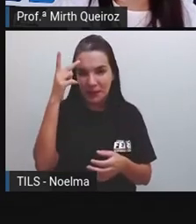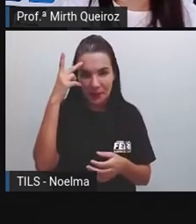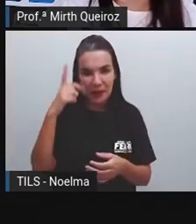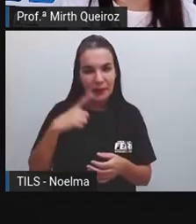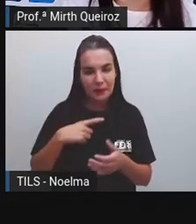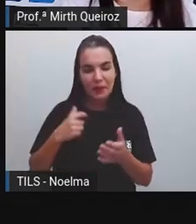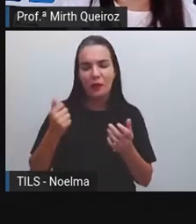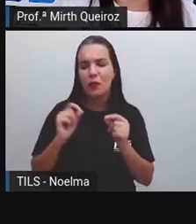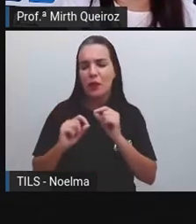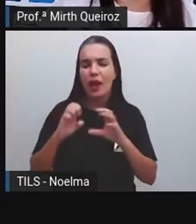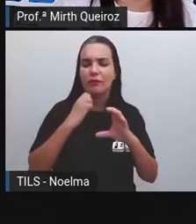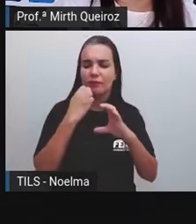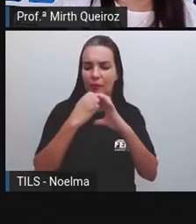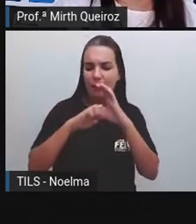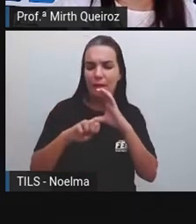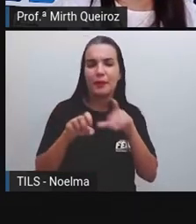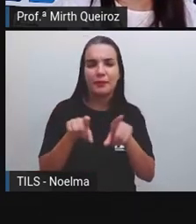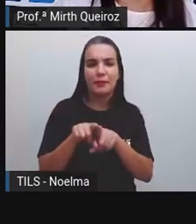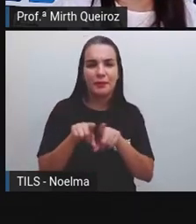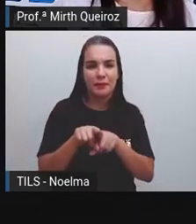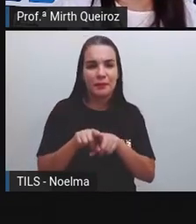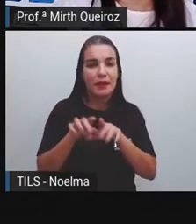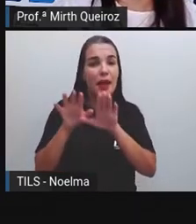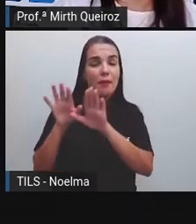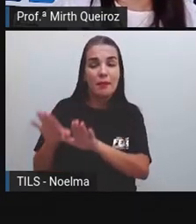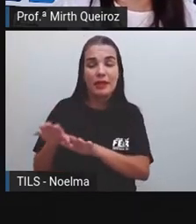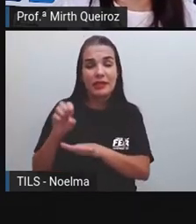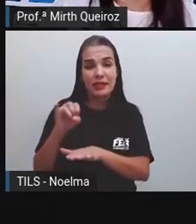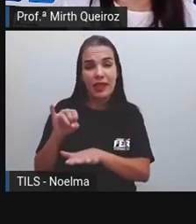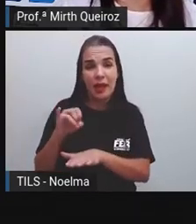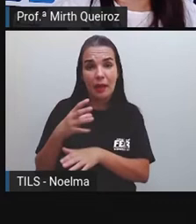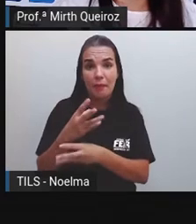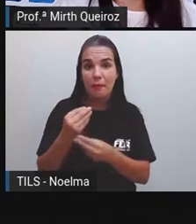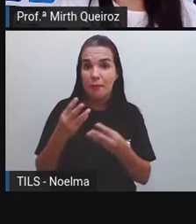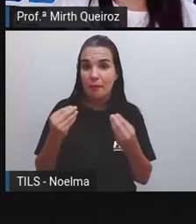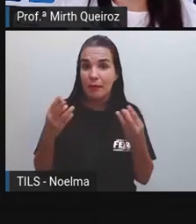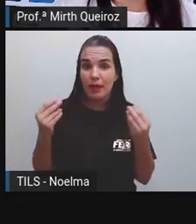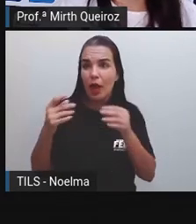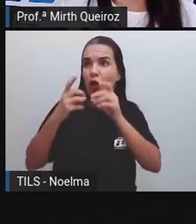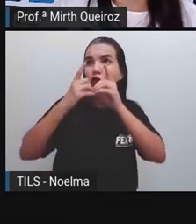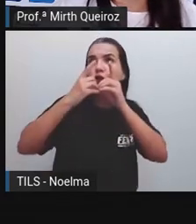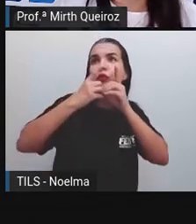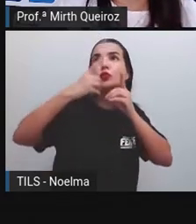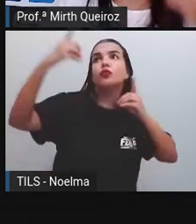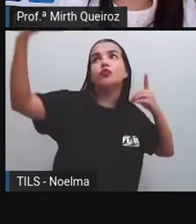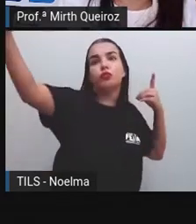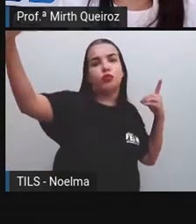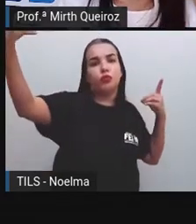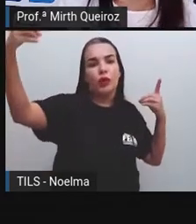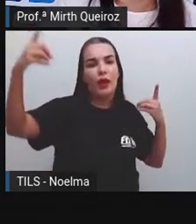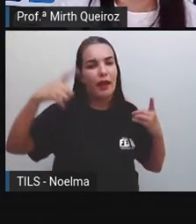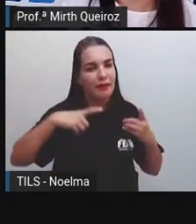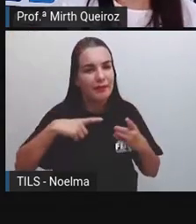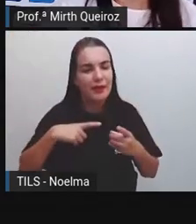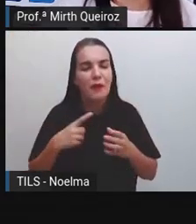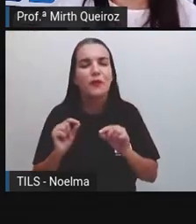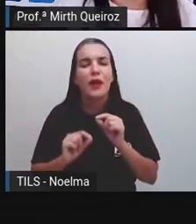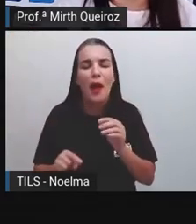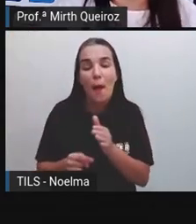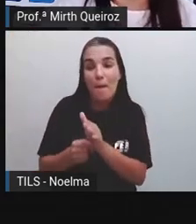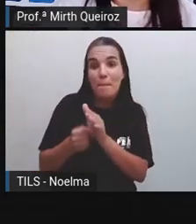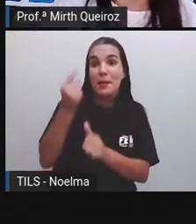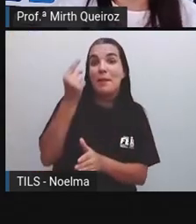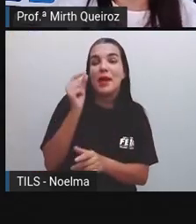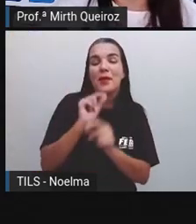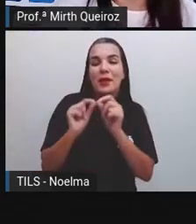Tivesse um endereço Eletrônico Mesmo que ela Tivesse milhares Há milhares De quilômetros De distância Então surge primeiro O e